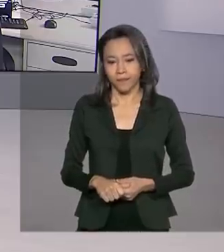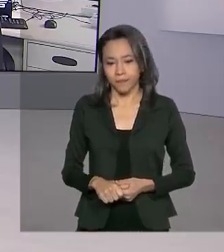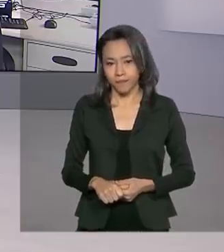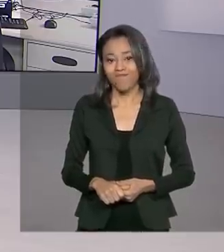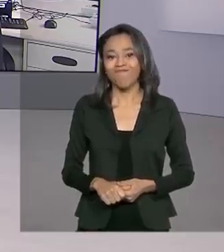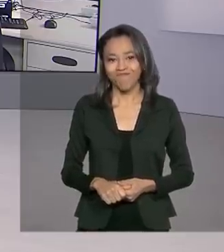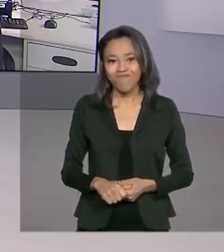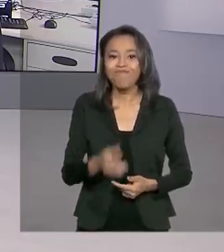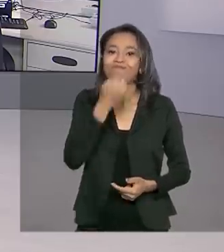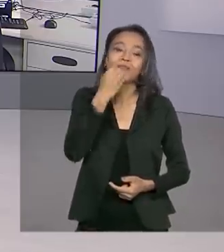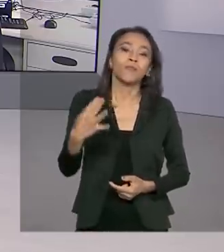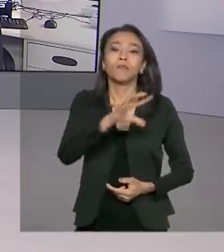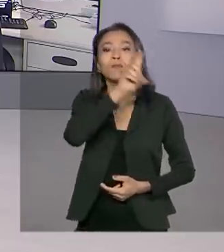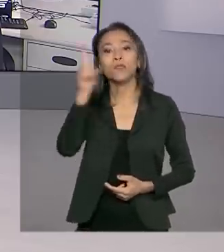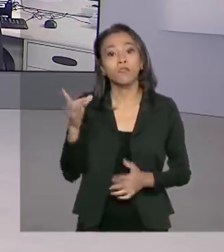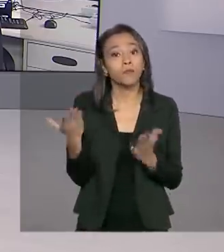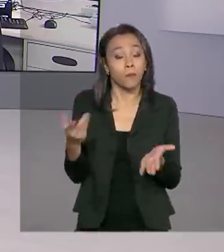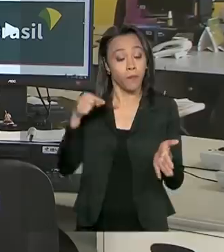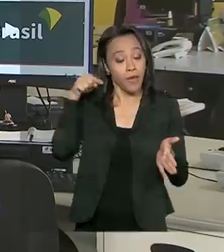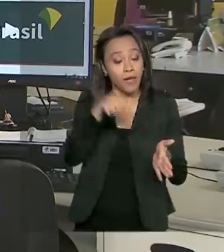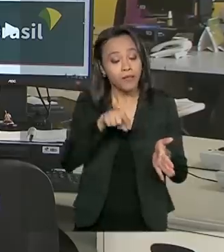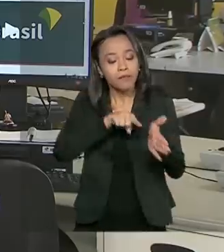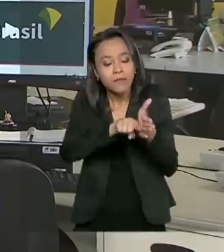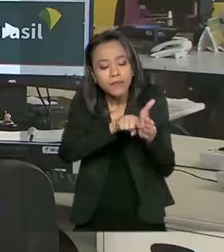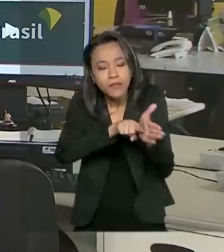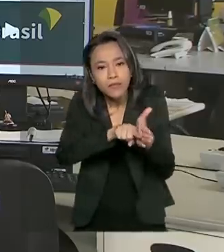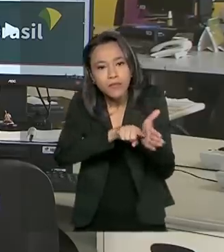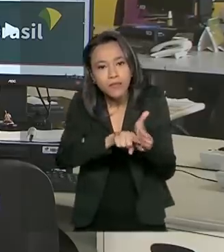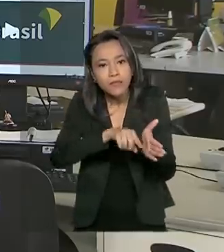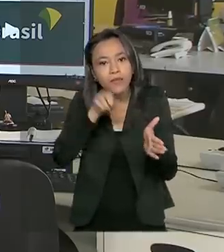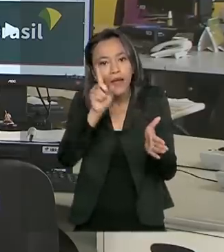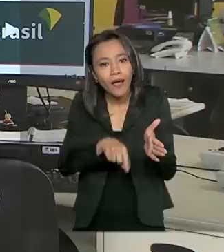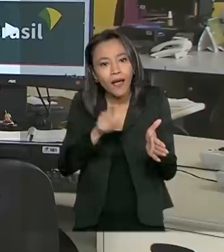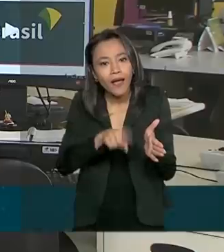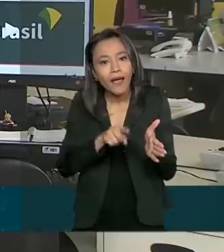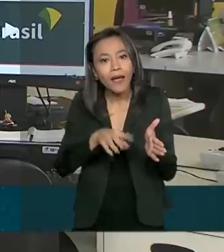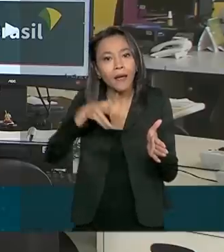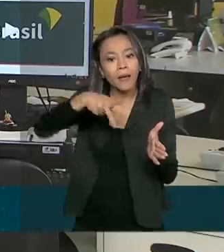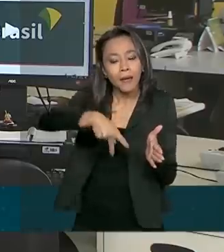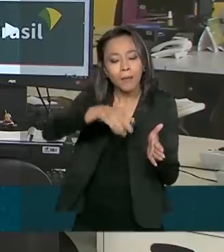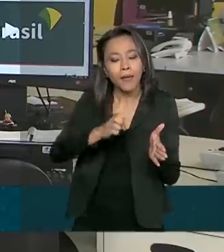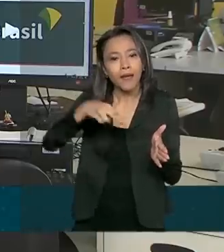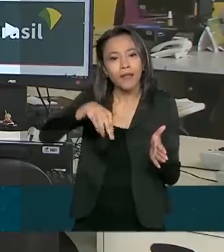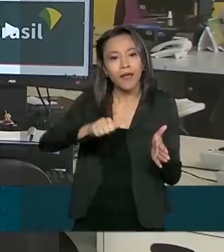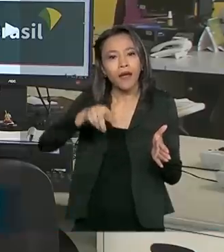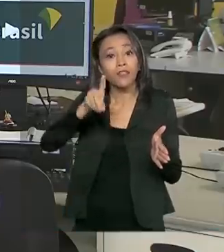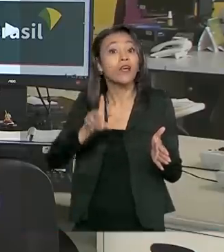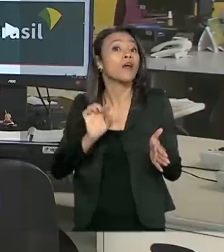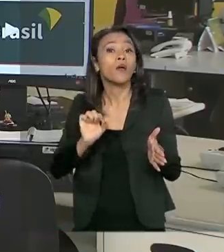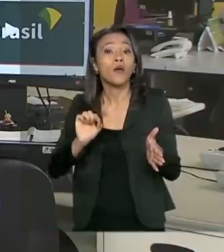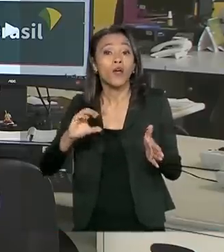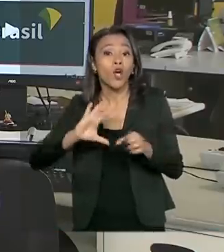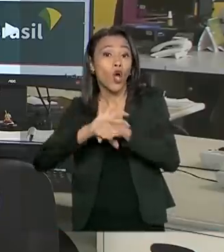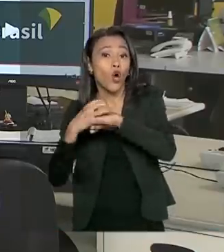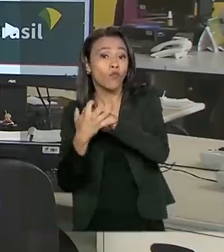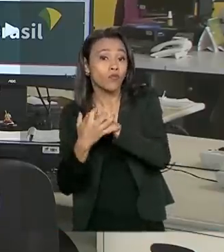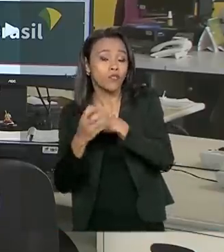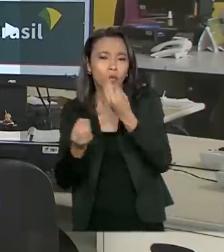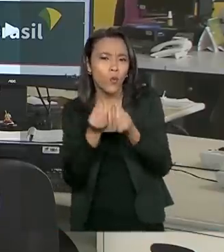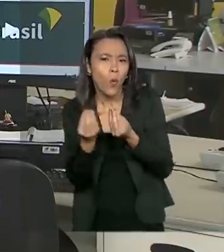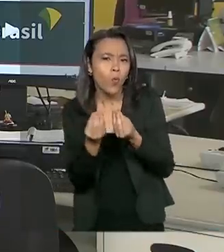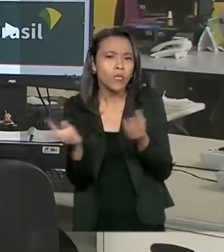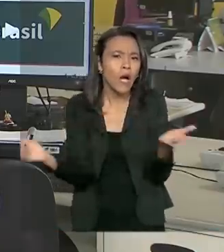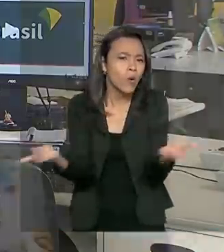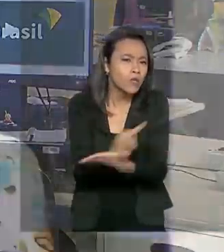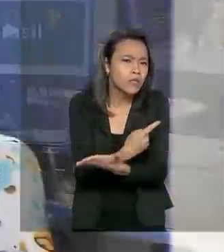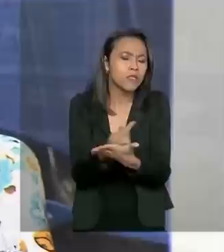Bom dia, Renata. Bom, a pesquisa foi batizada de PNAD-COVID. O objetivo é investigar a ocorrência do novo coronavírus entre